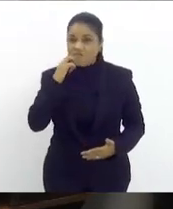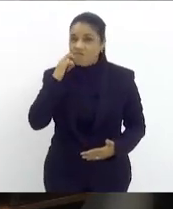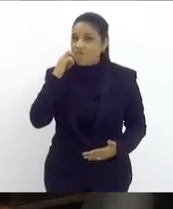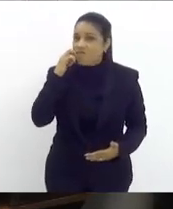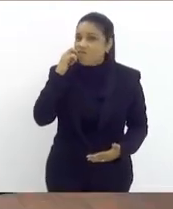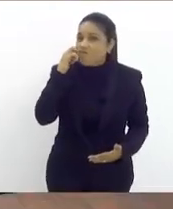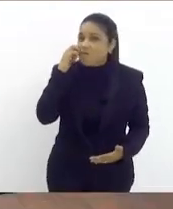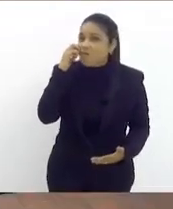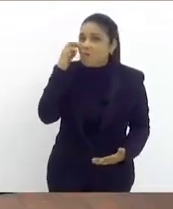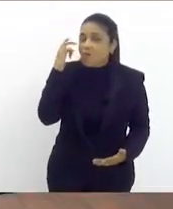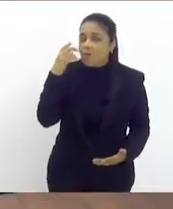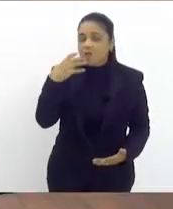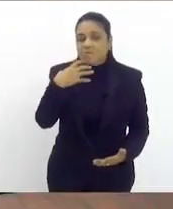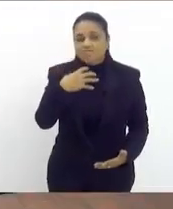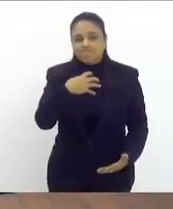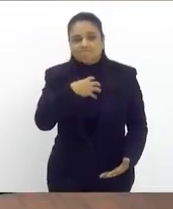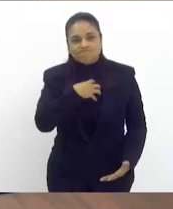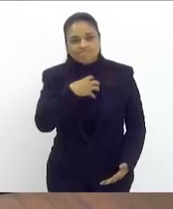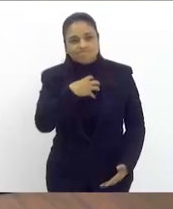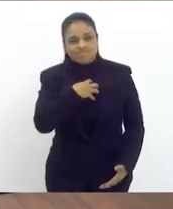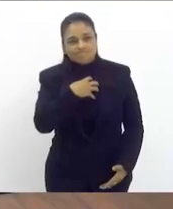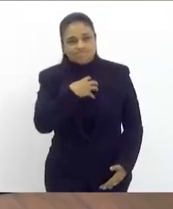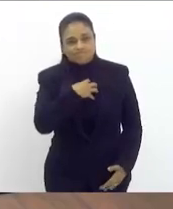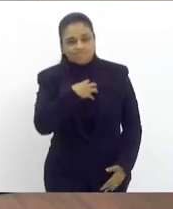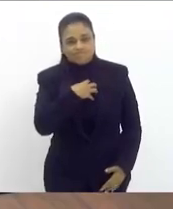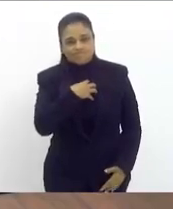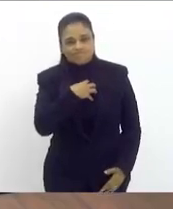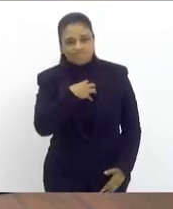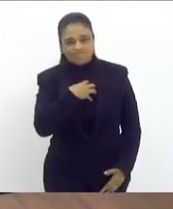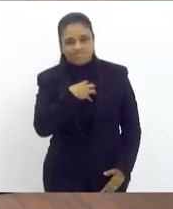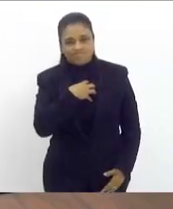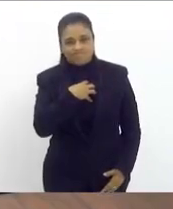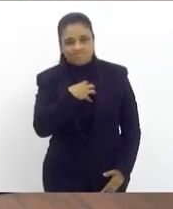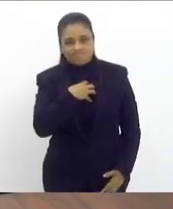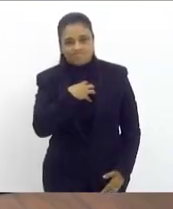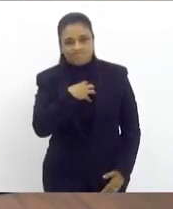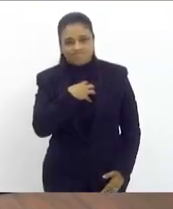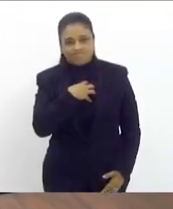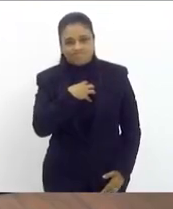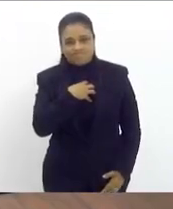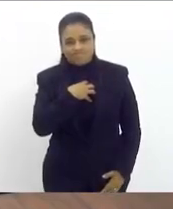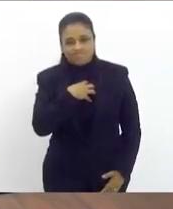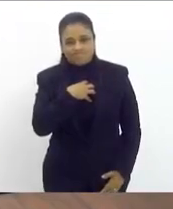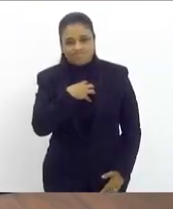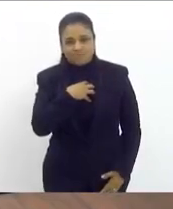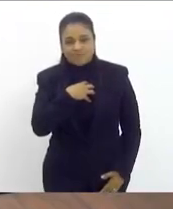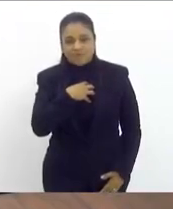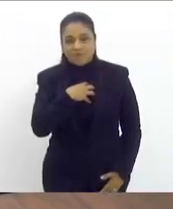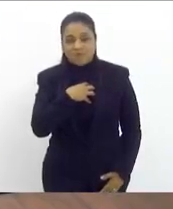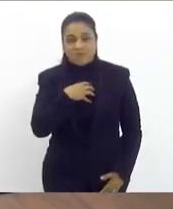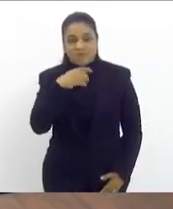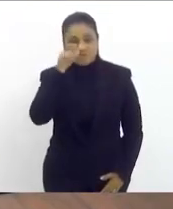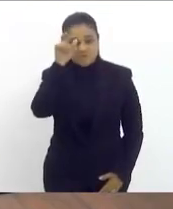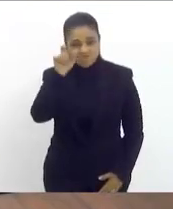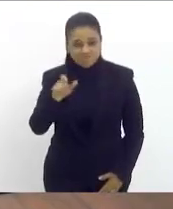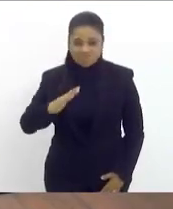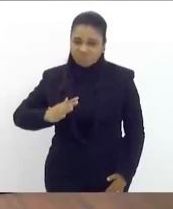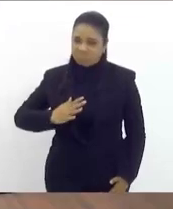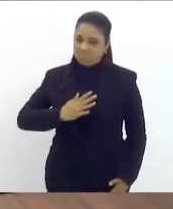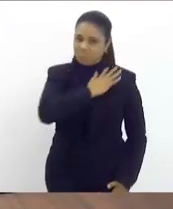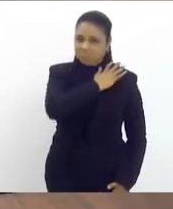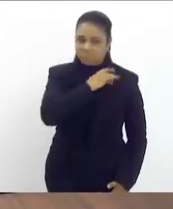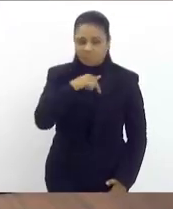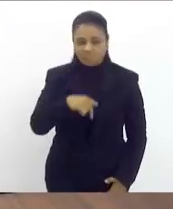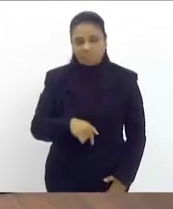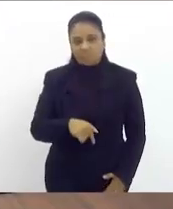da forma que o ditador que causa mal a milhares de venezuelanos foi recebido